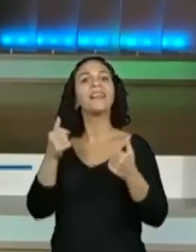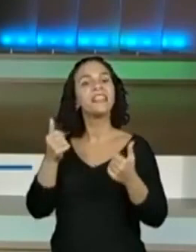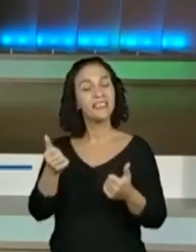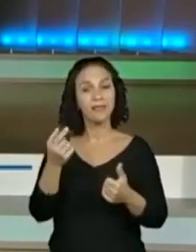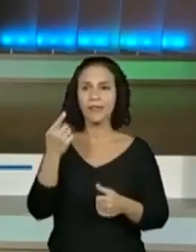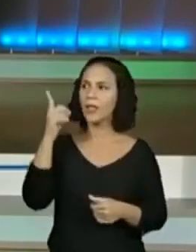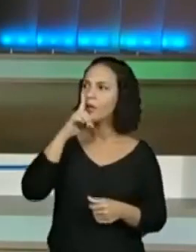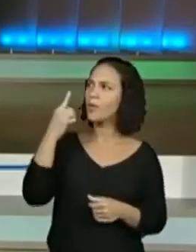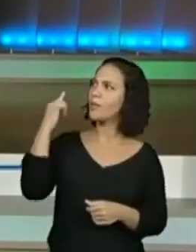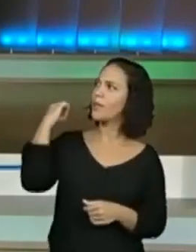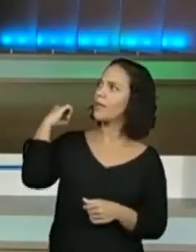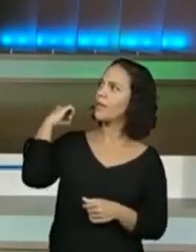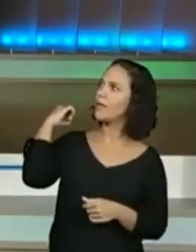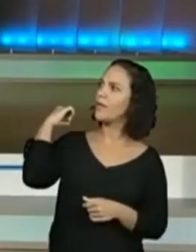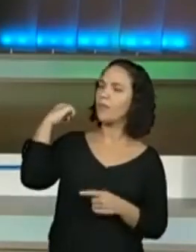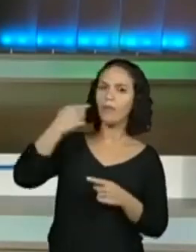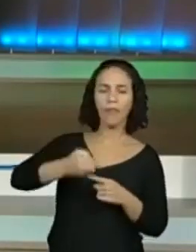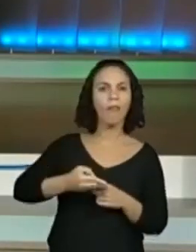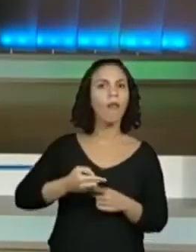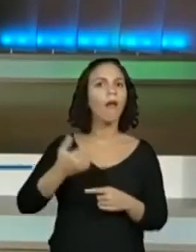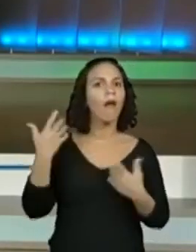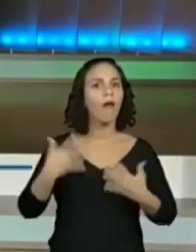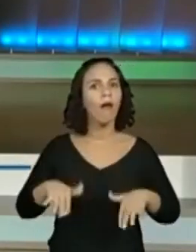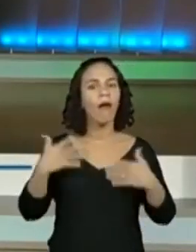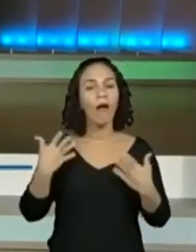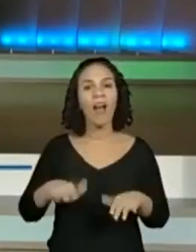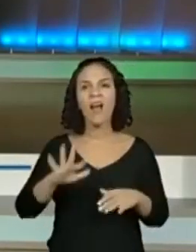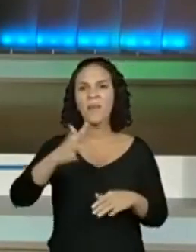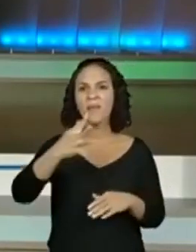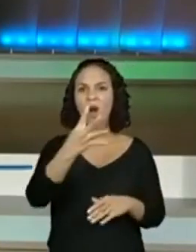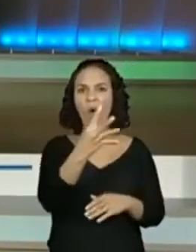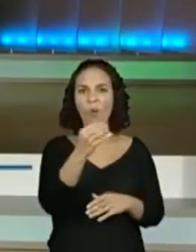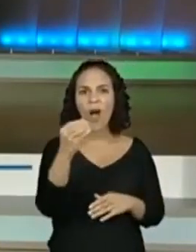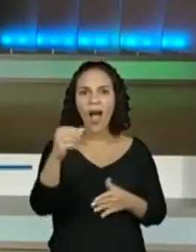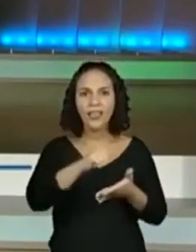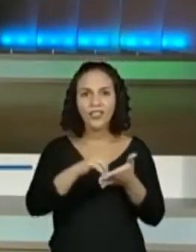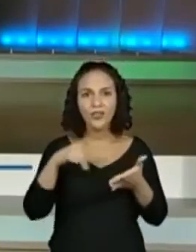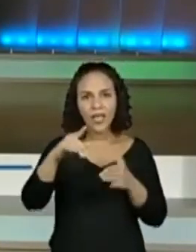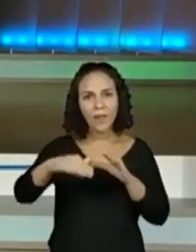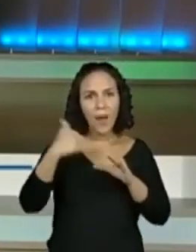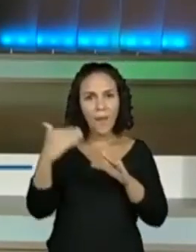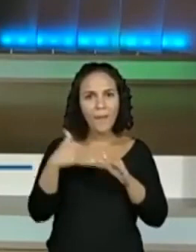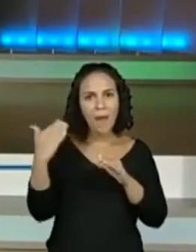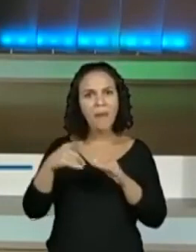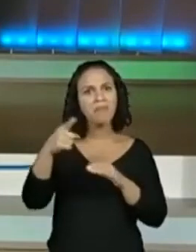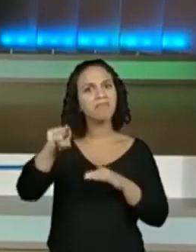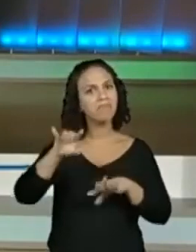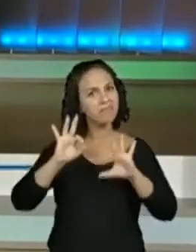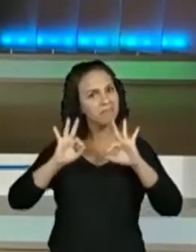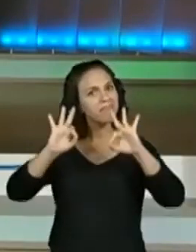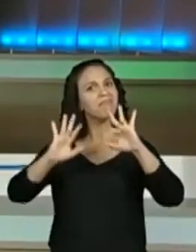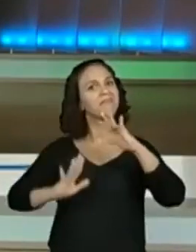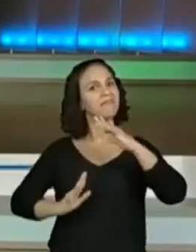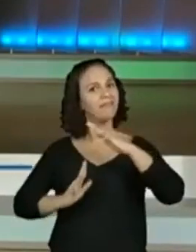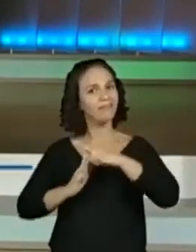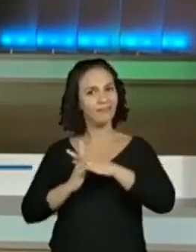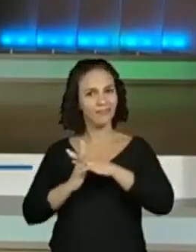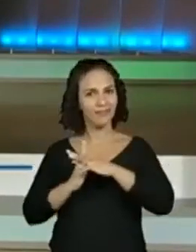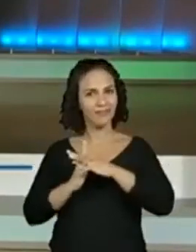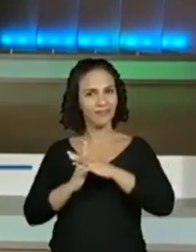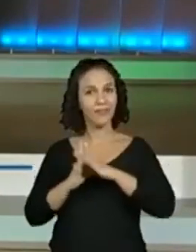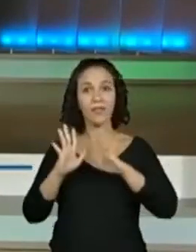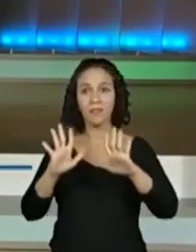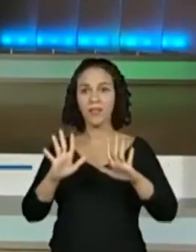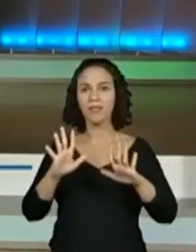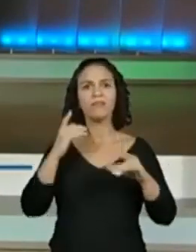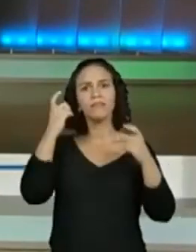domingo para hoje, só de atividade, mandar tinha 400 e pouco. Vocês estão fera. Pera, só não se preocupe